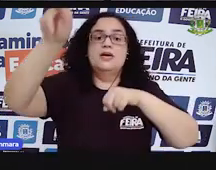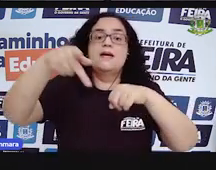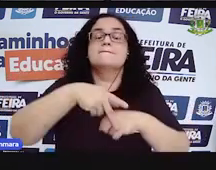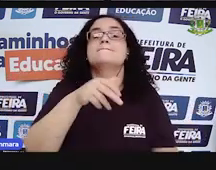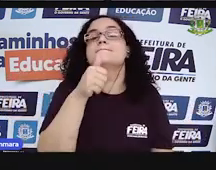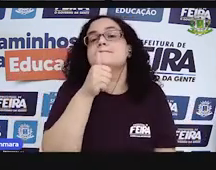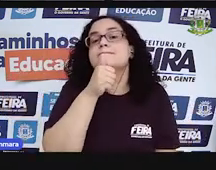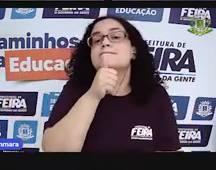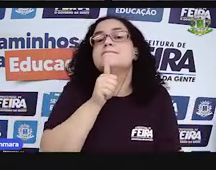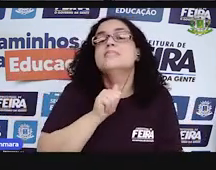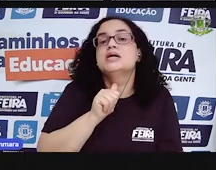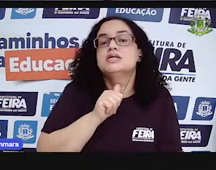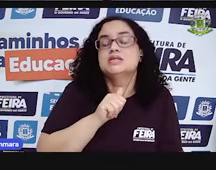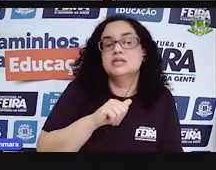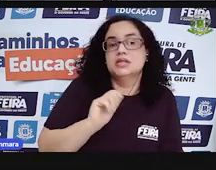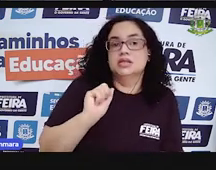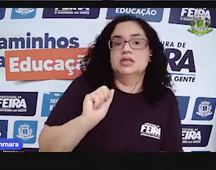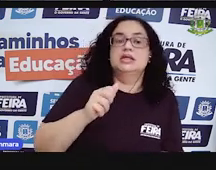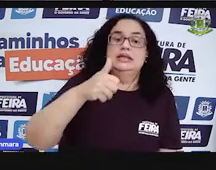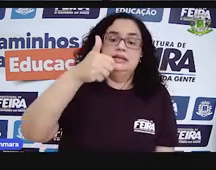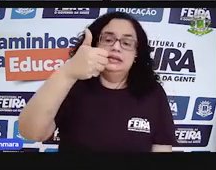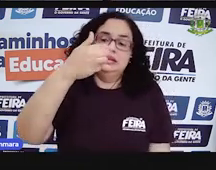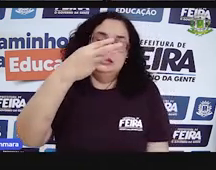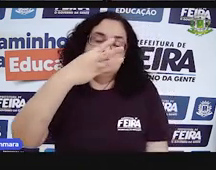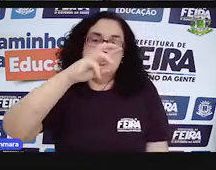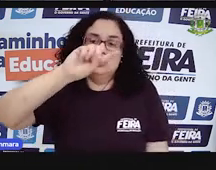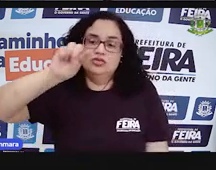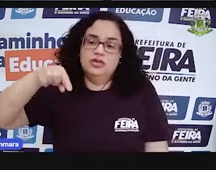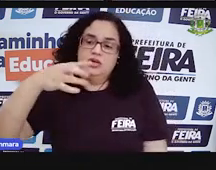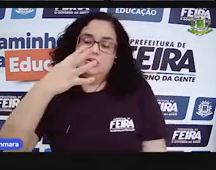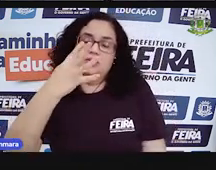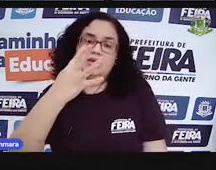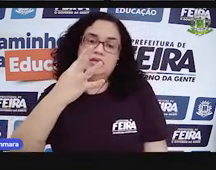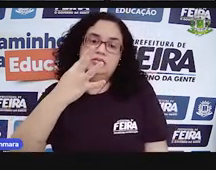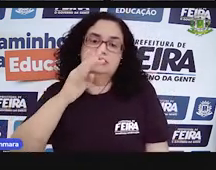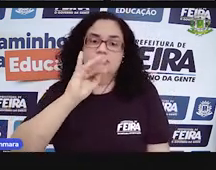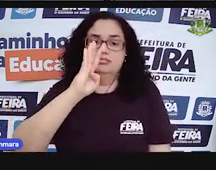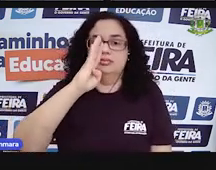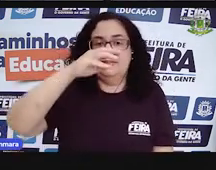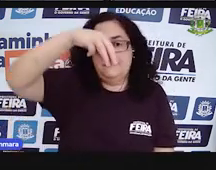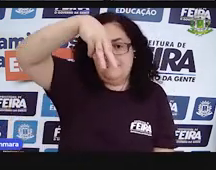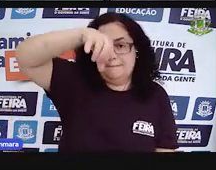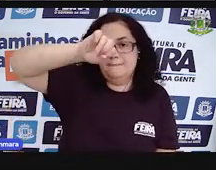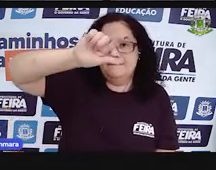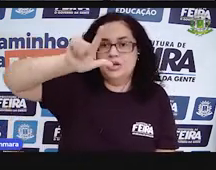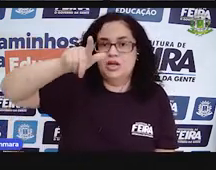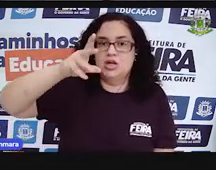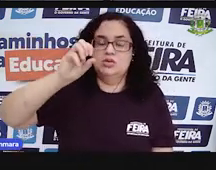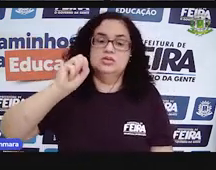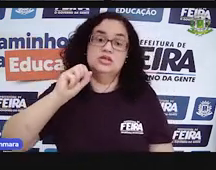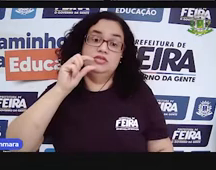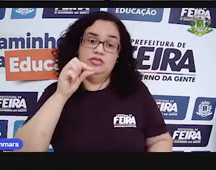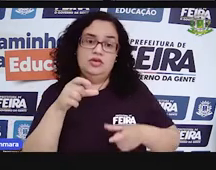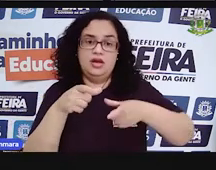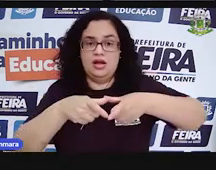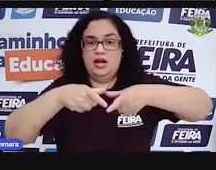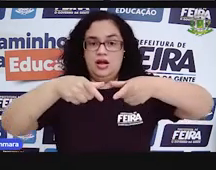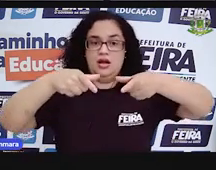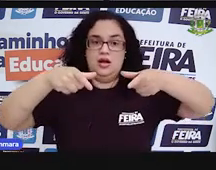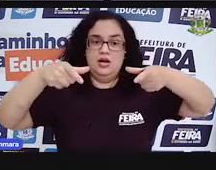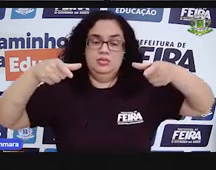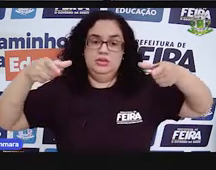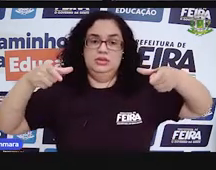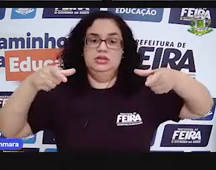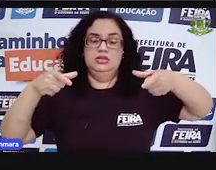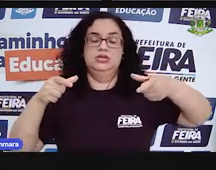35,4 milhões. E aí esses valores foram aumentando, de acordo com cada país. 35,9,